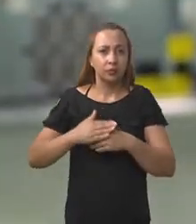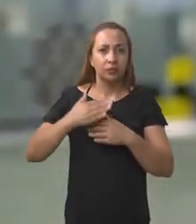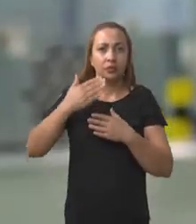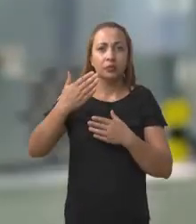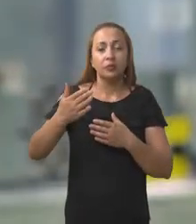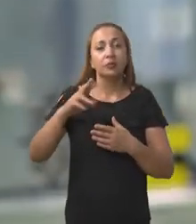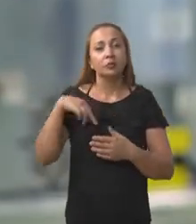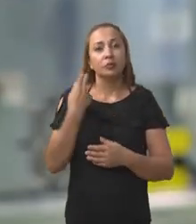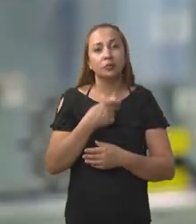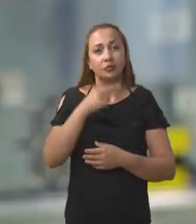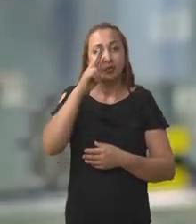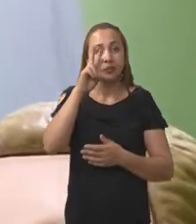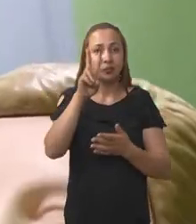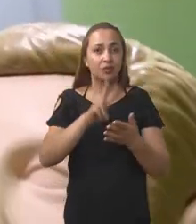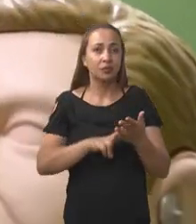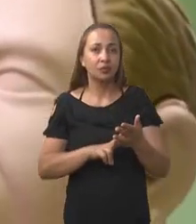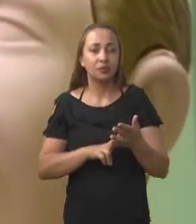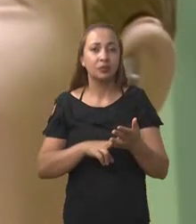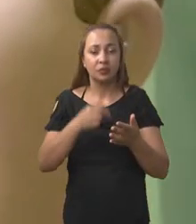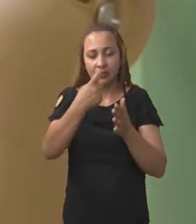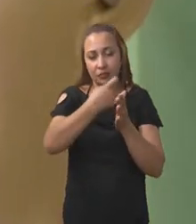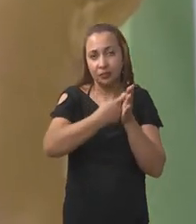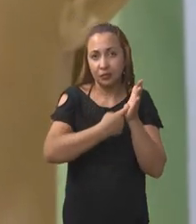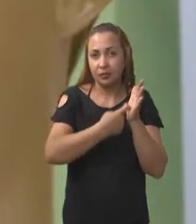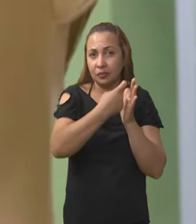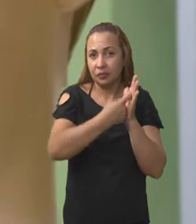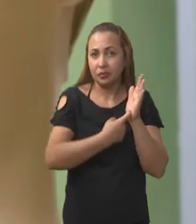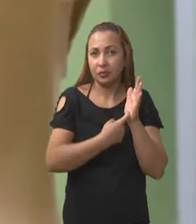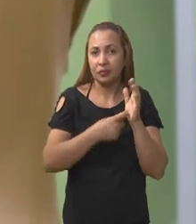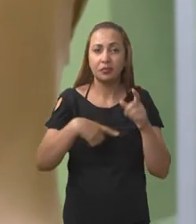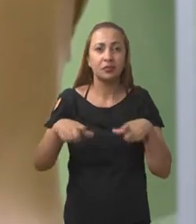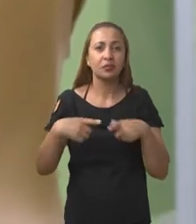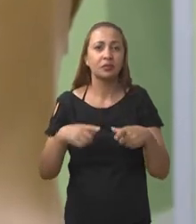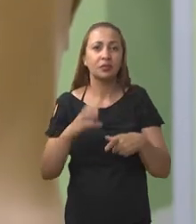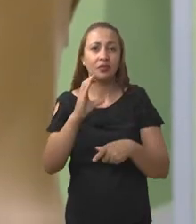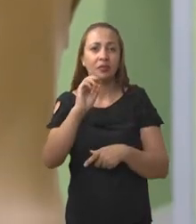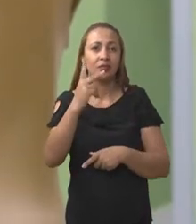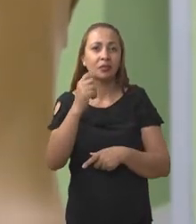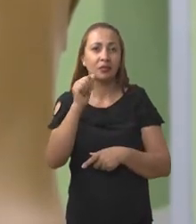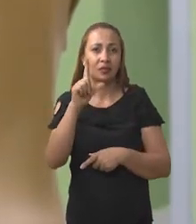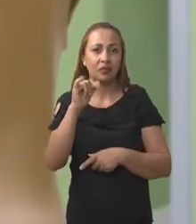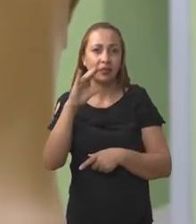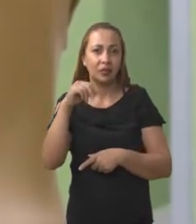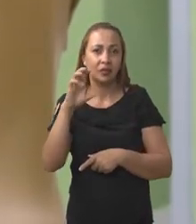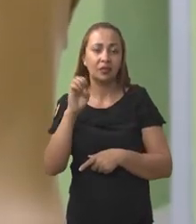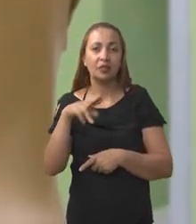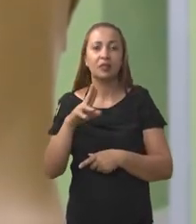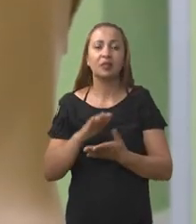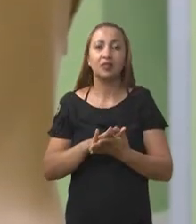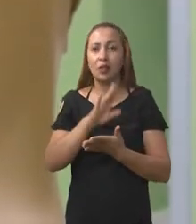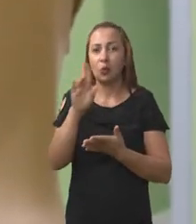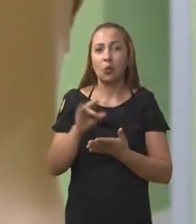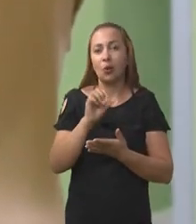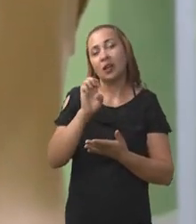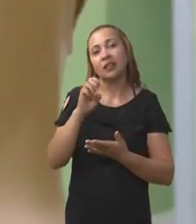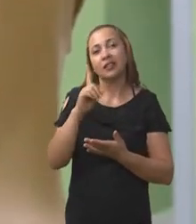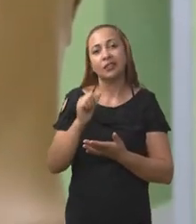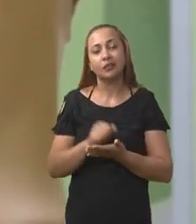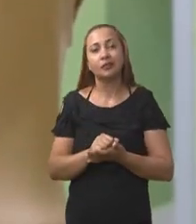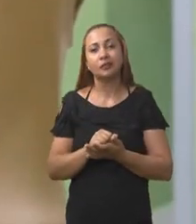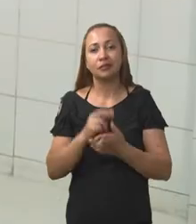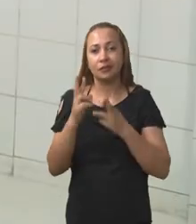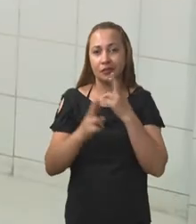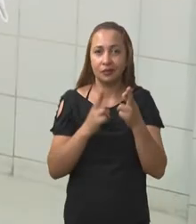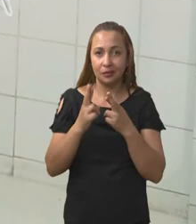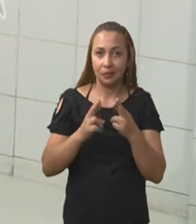a gente está hoje avaliando esse raspador com o trabalho de Chaline e de Tassísio, que são alunos do PIBIC, em relação